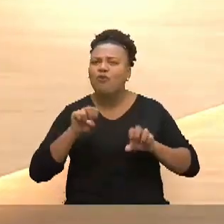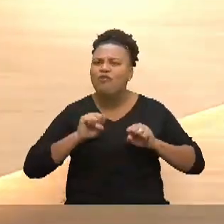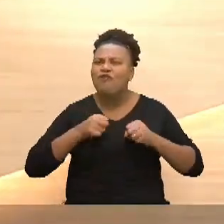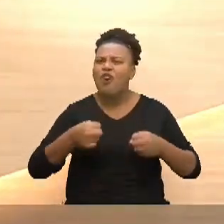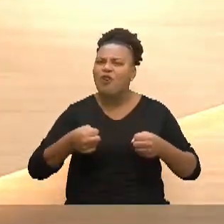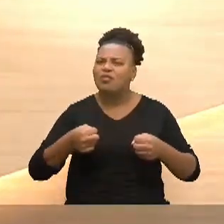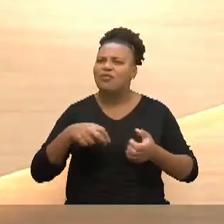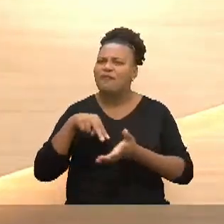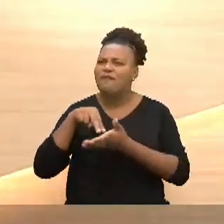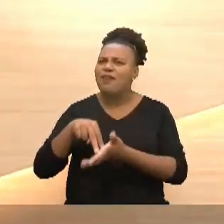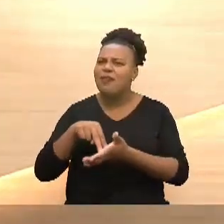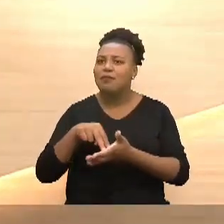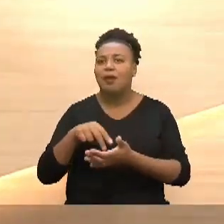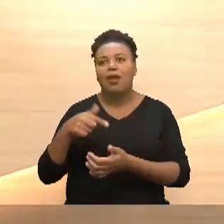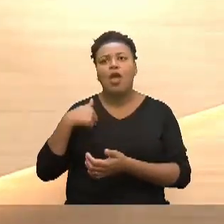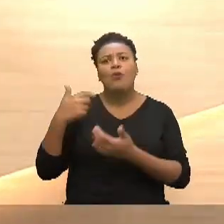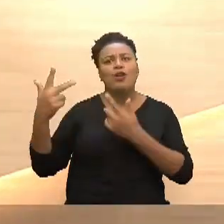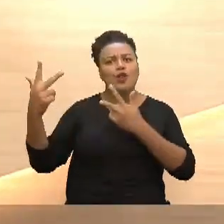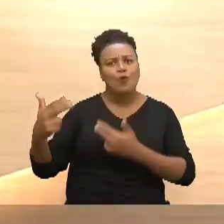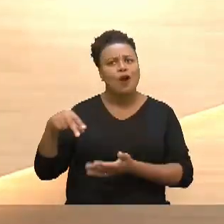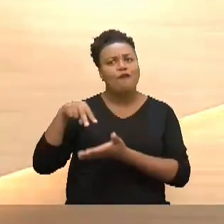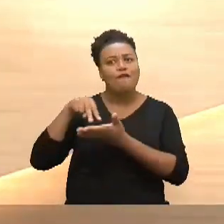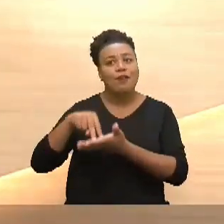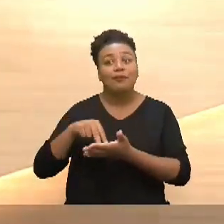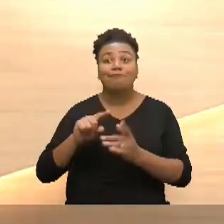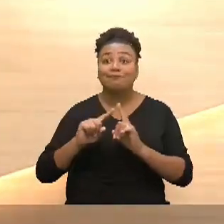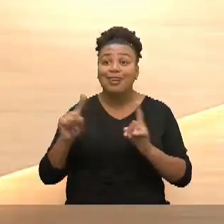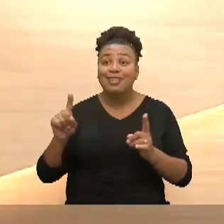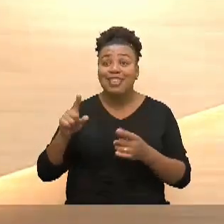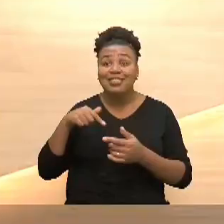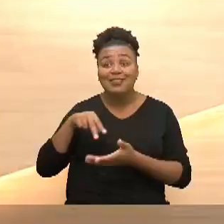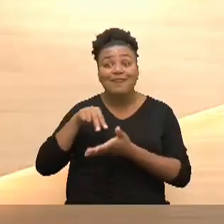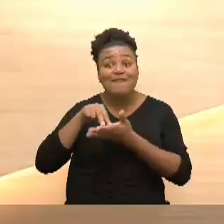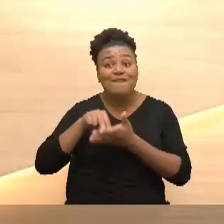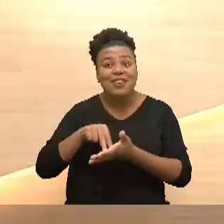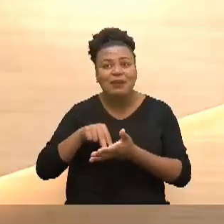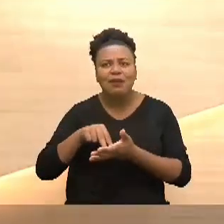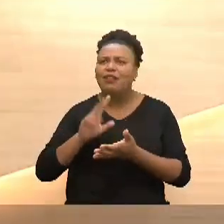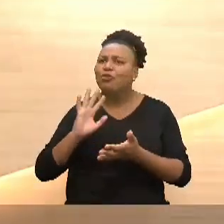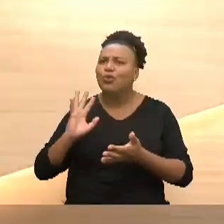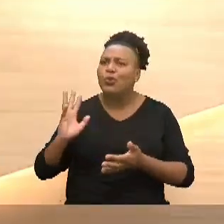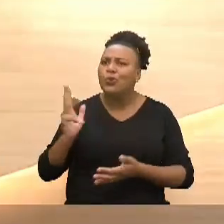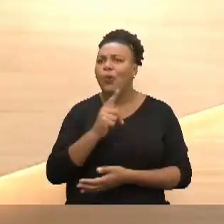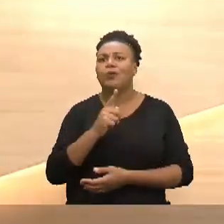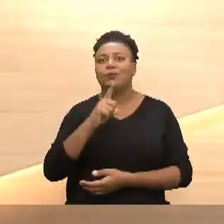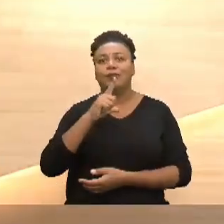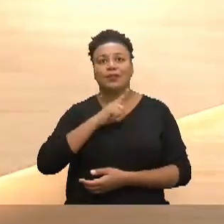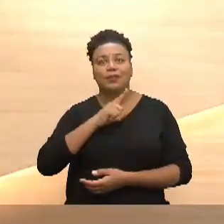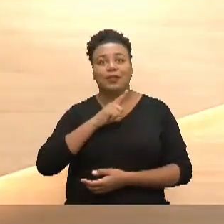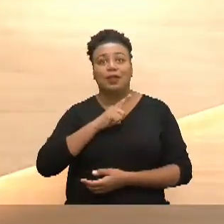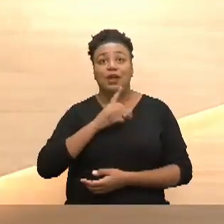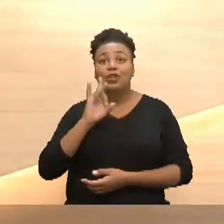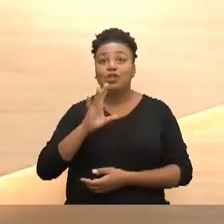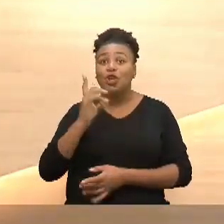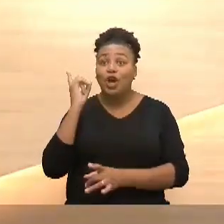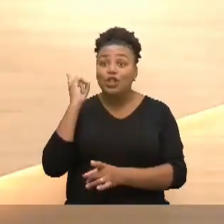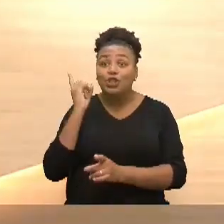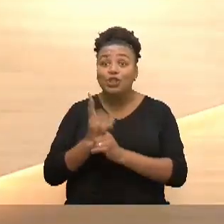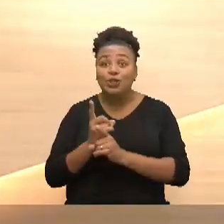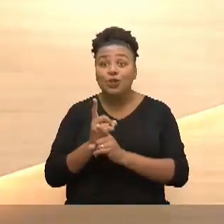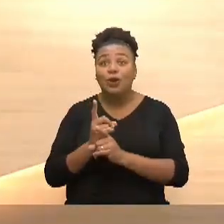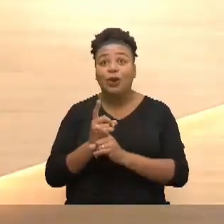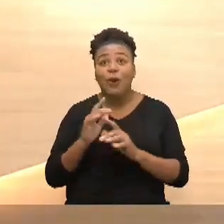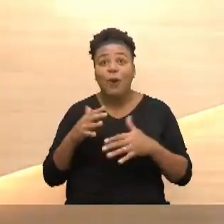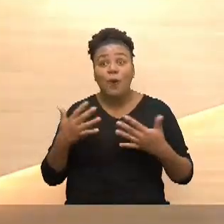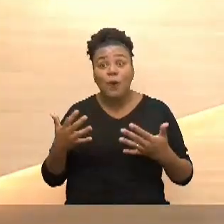força eu queria ter essa tua força mas essa força todo mundo tem só que a gente só descobre